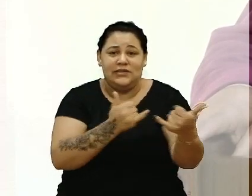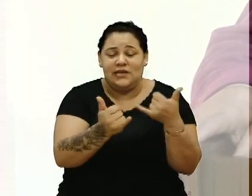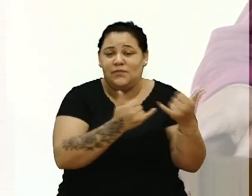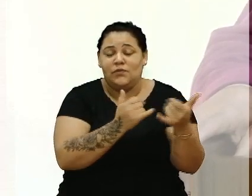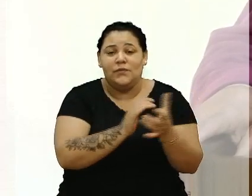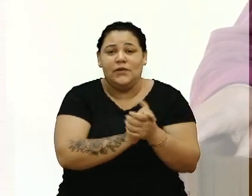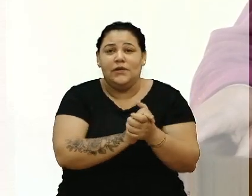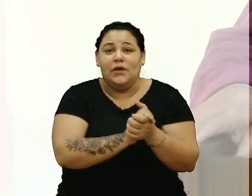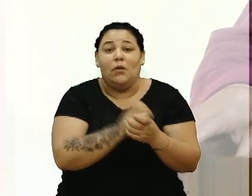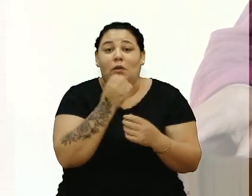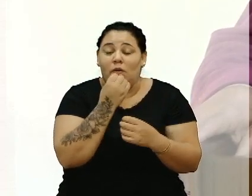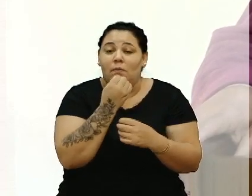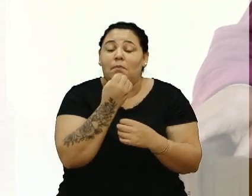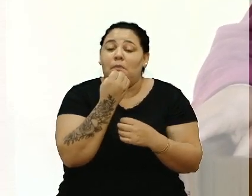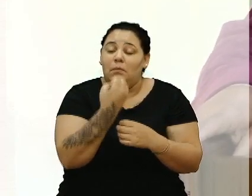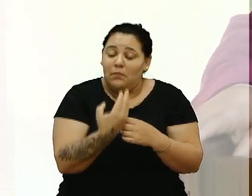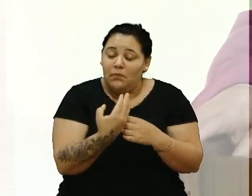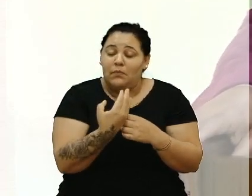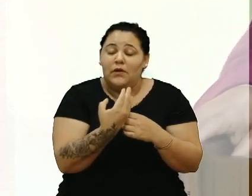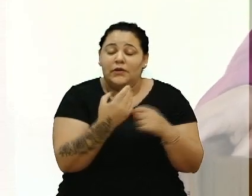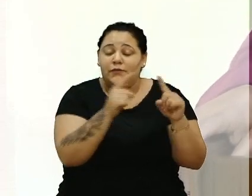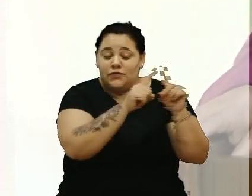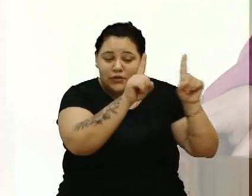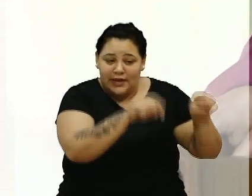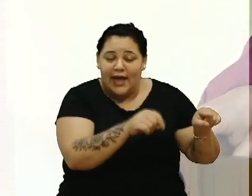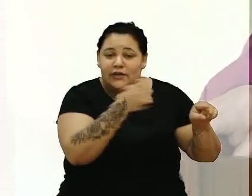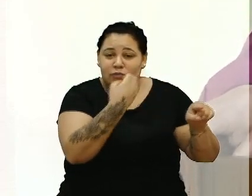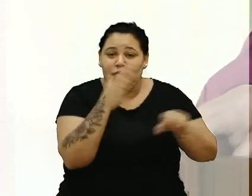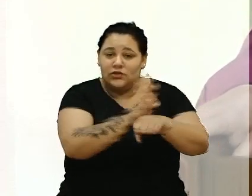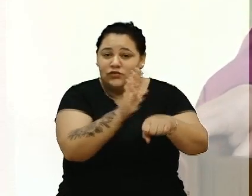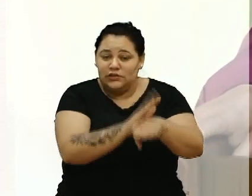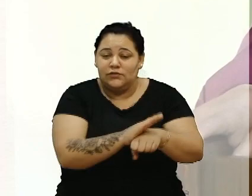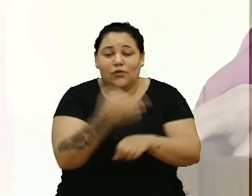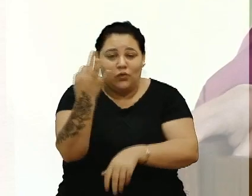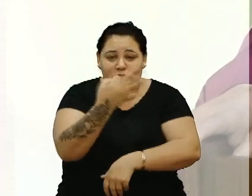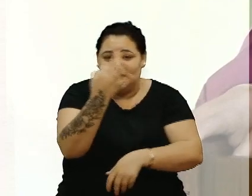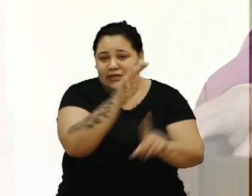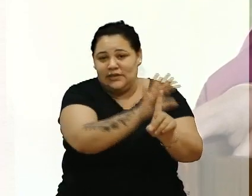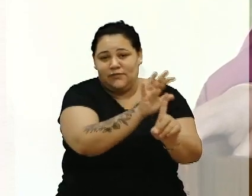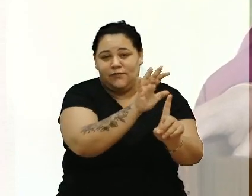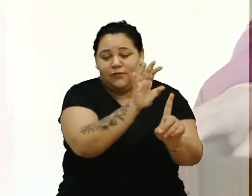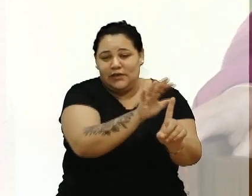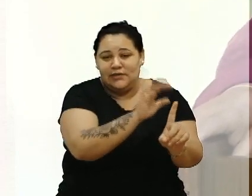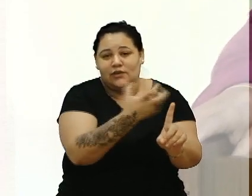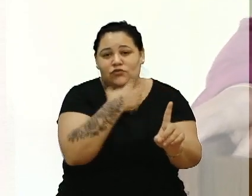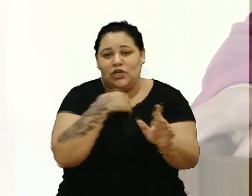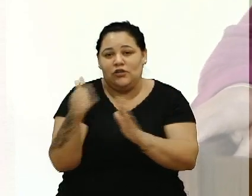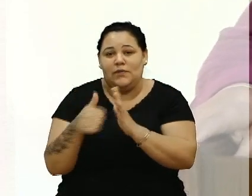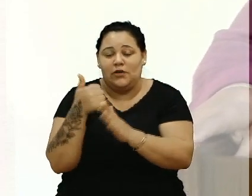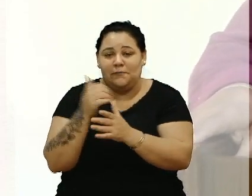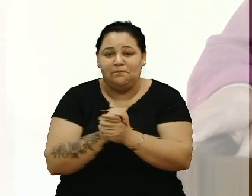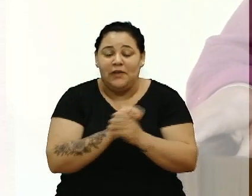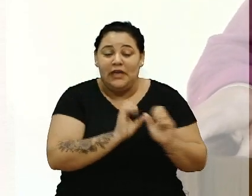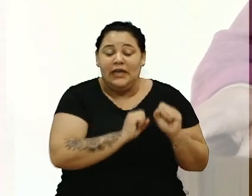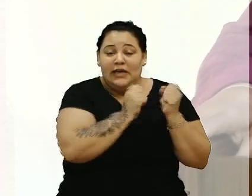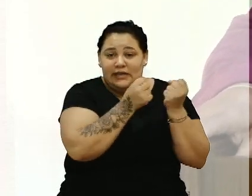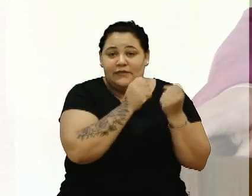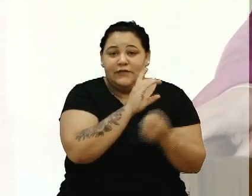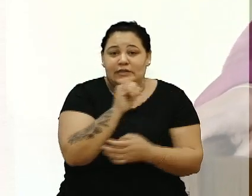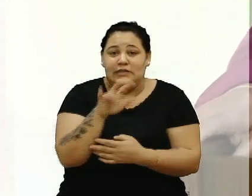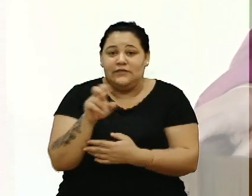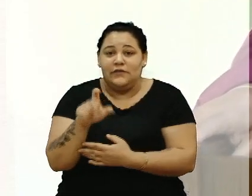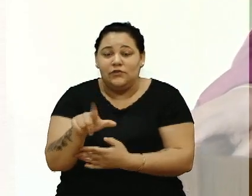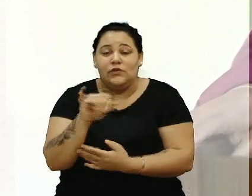com um bom número de pessoas, com certeza, isso seria pensado. A defesa civil, nós pensamos, vejo que